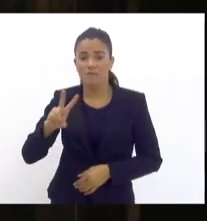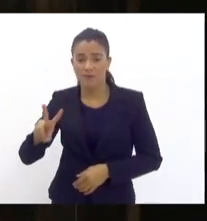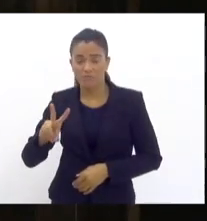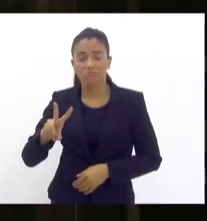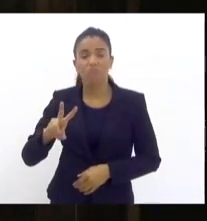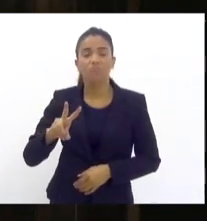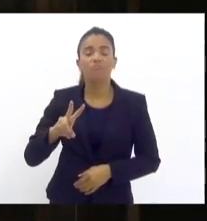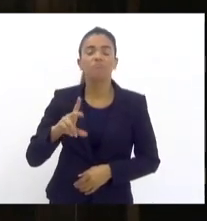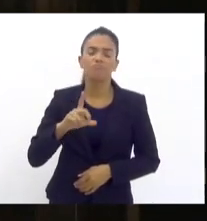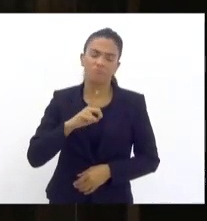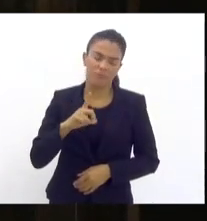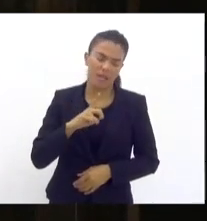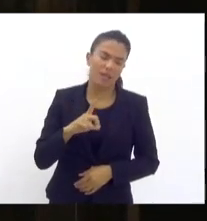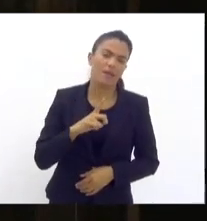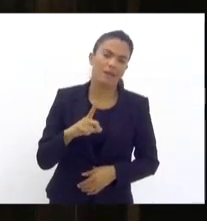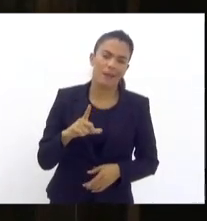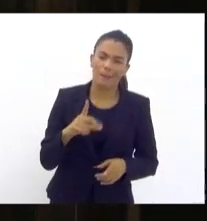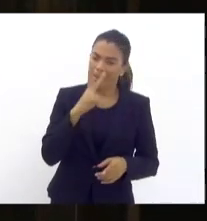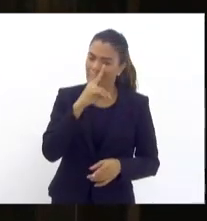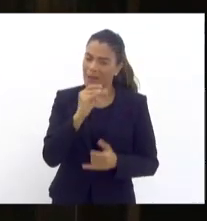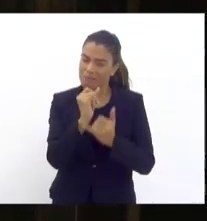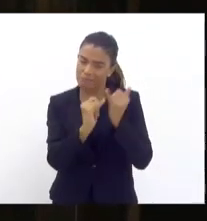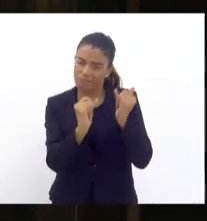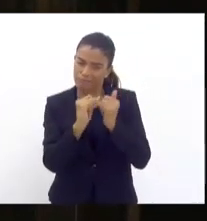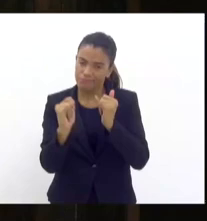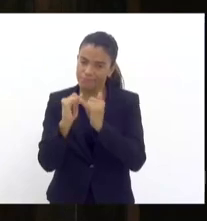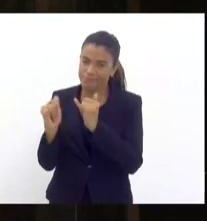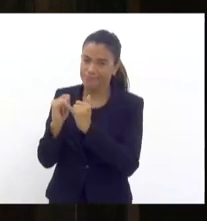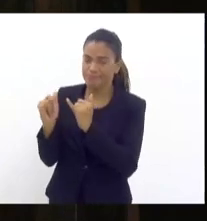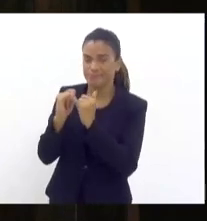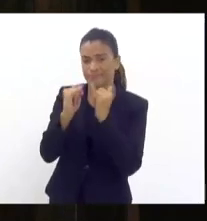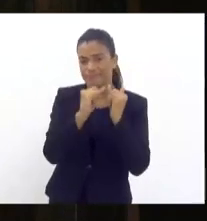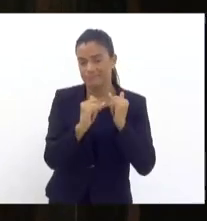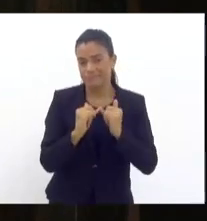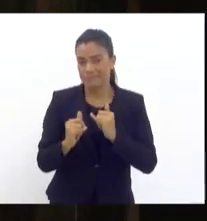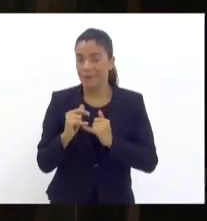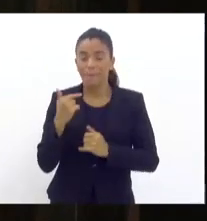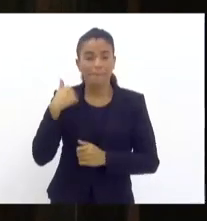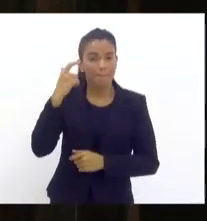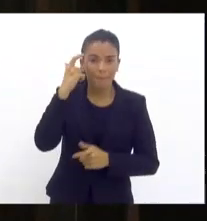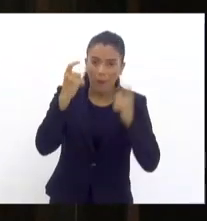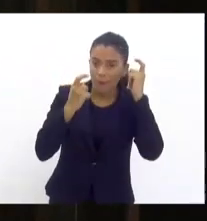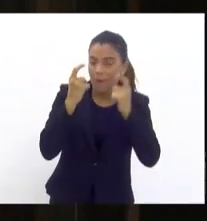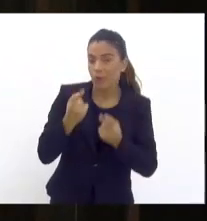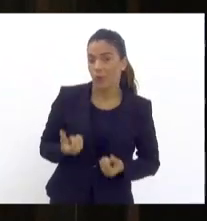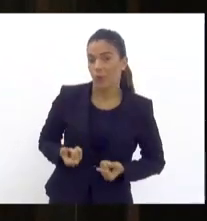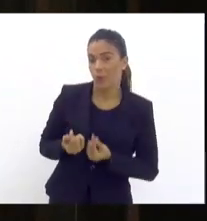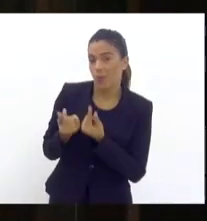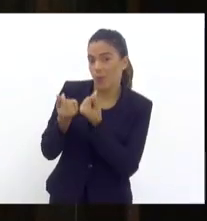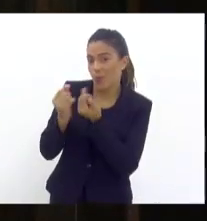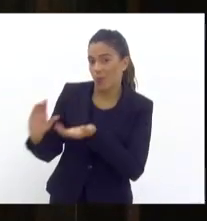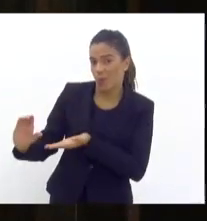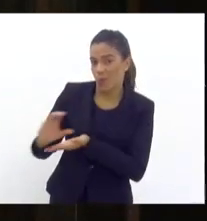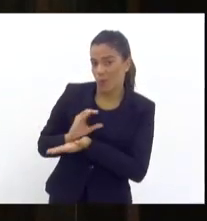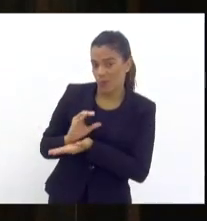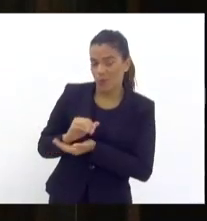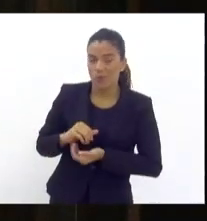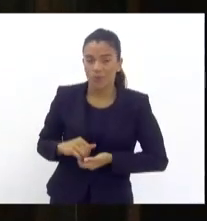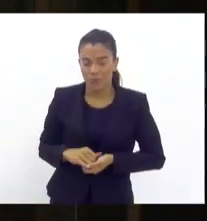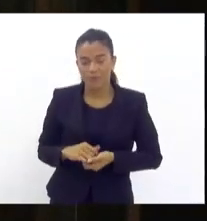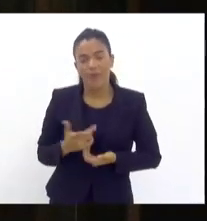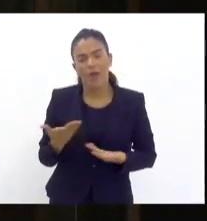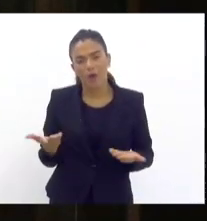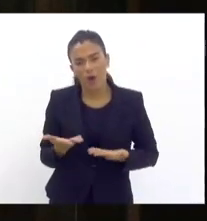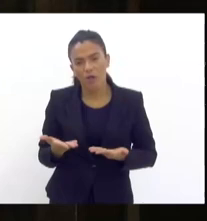que são muito iguais hoje em dia, visando sempre o lucro. voltando agora